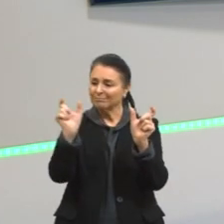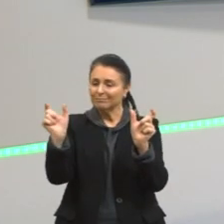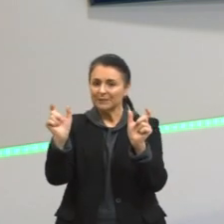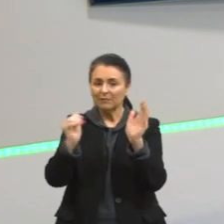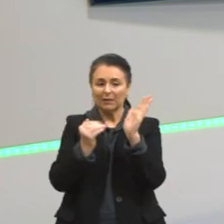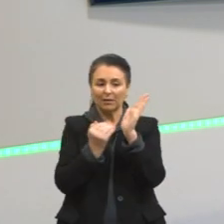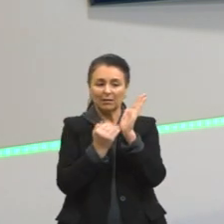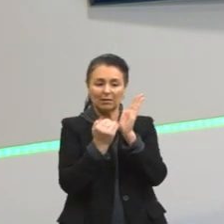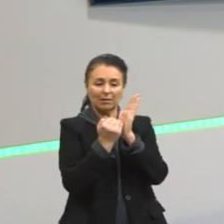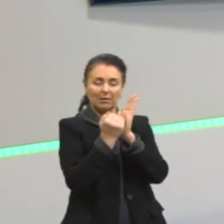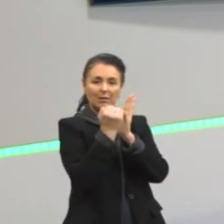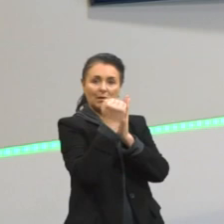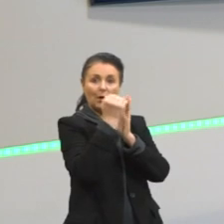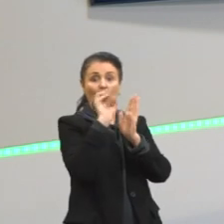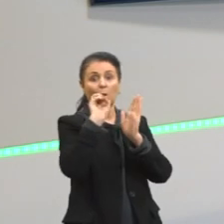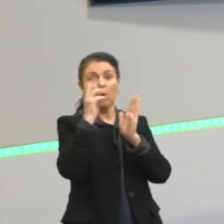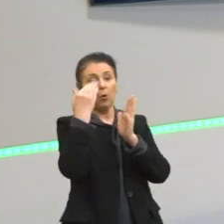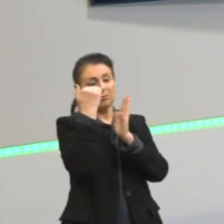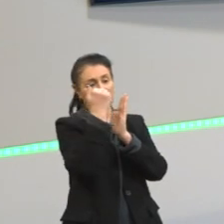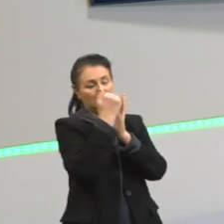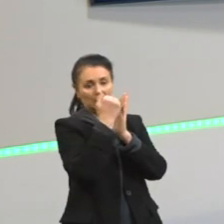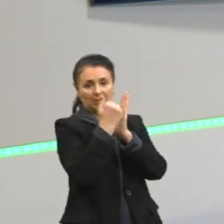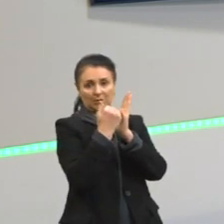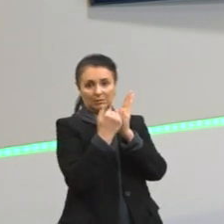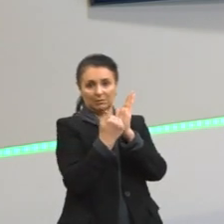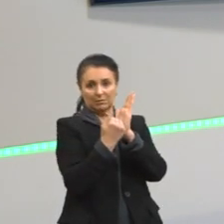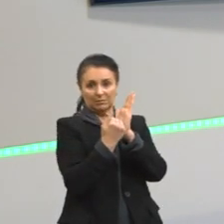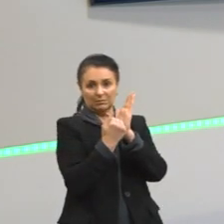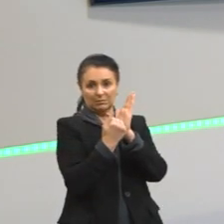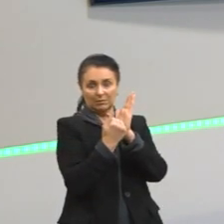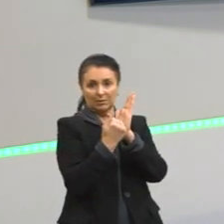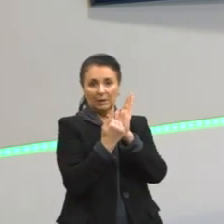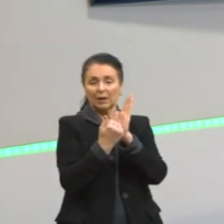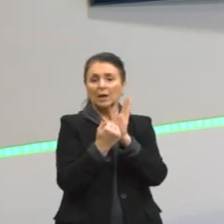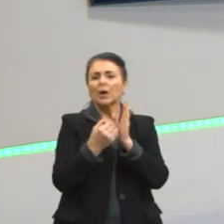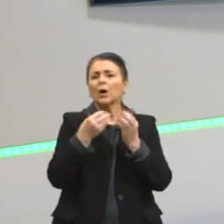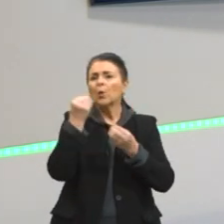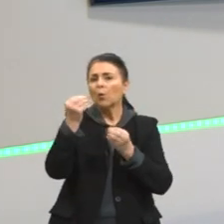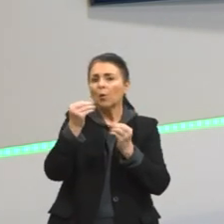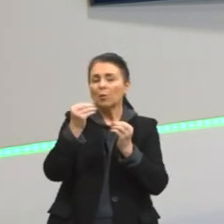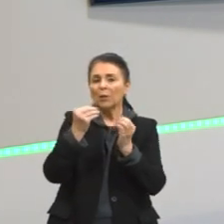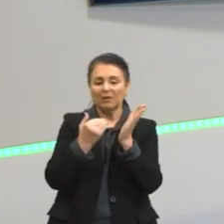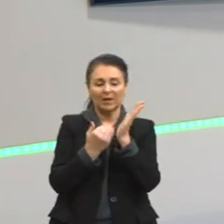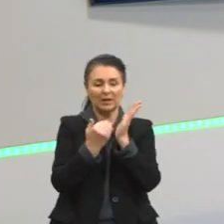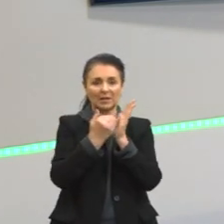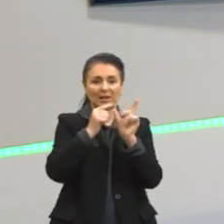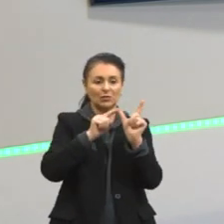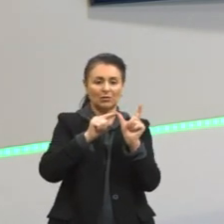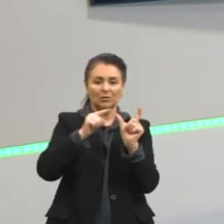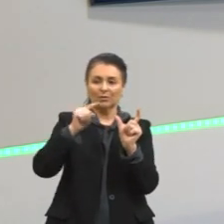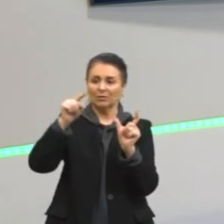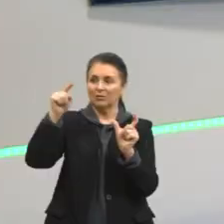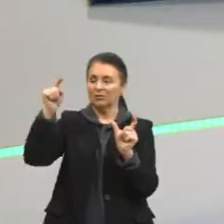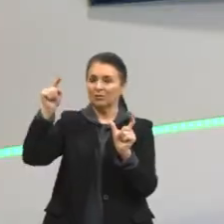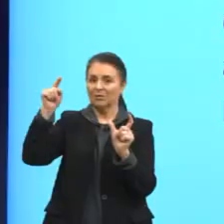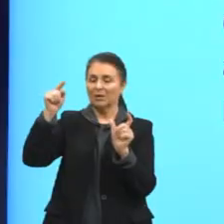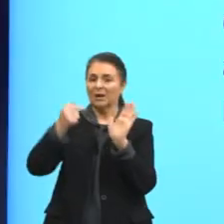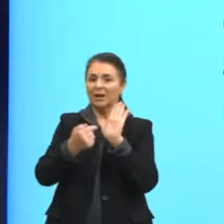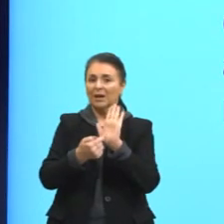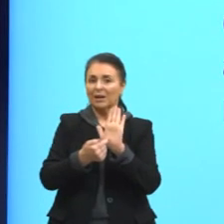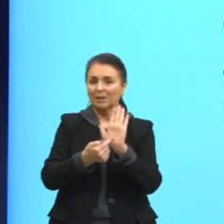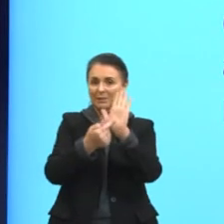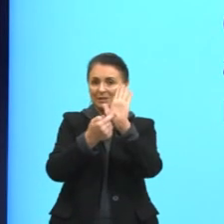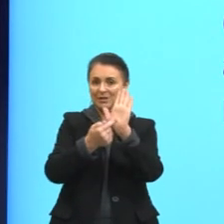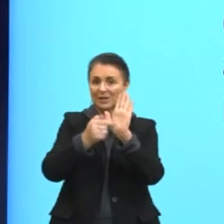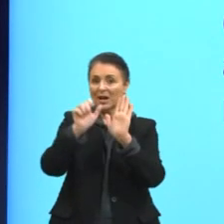ordem crescente ou uma ordem decrescente. Quando ela segue uma ordem crescente, a gradação apresenta a progressão